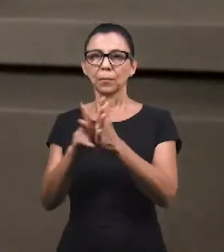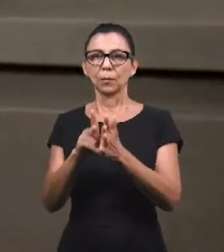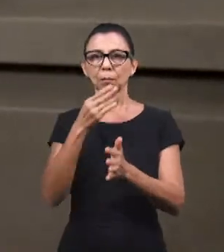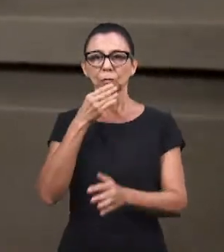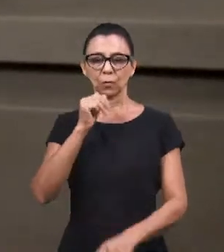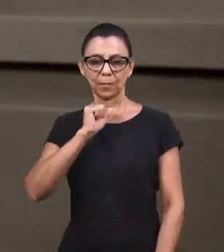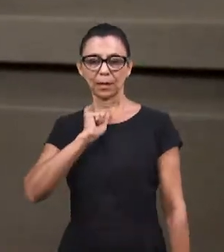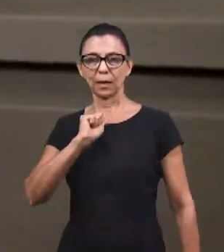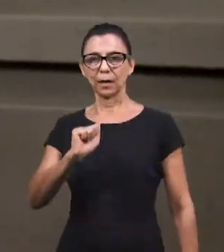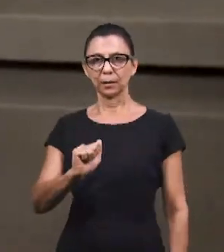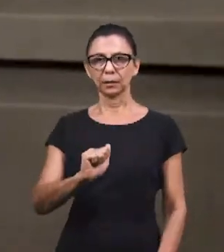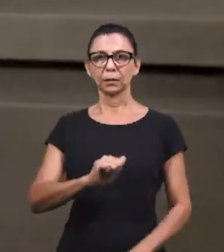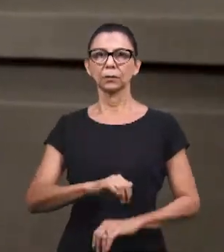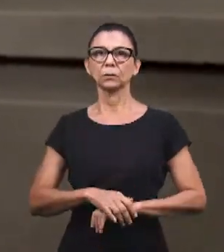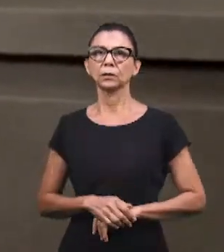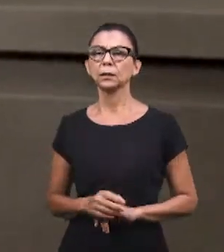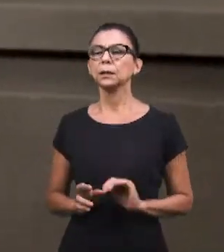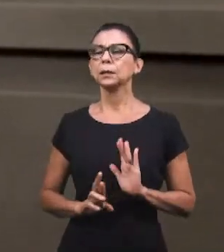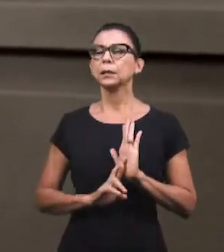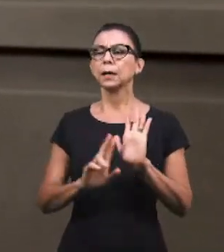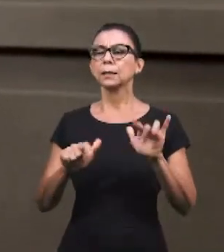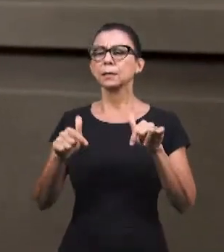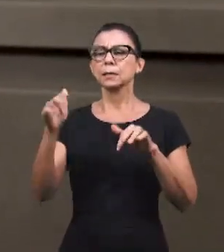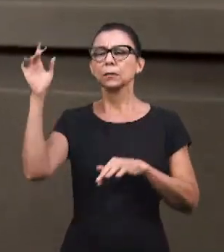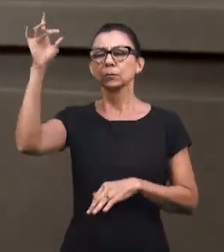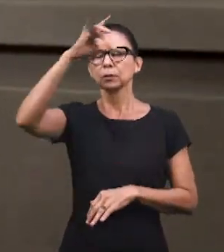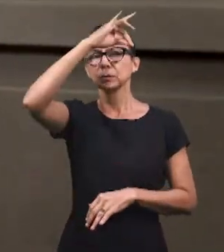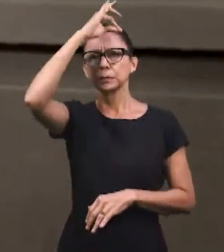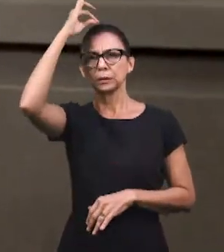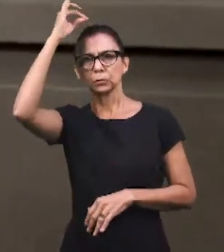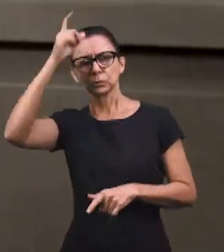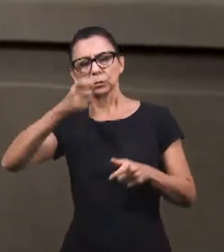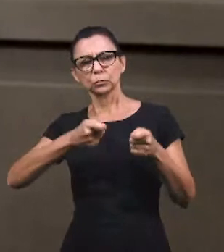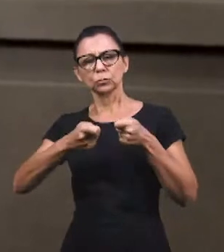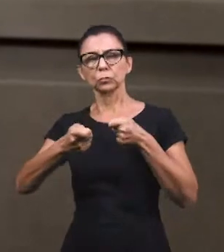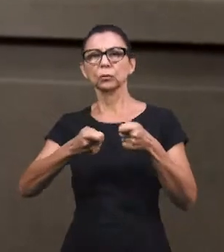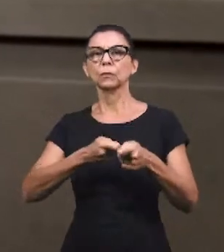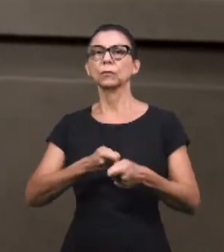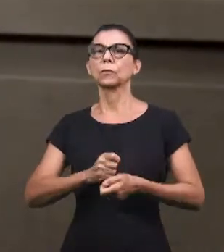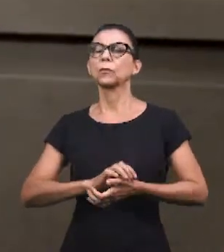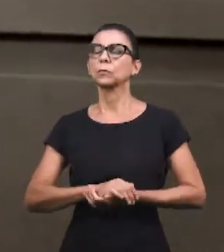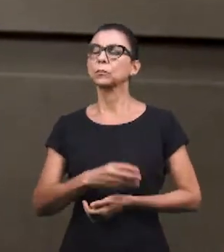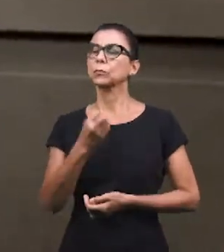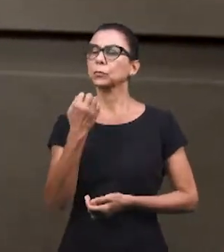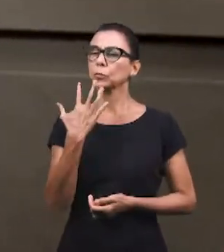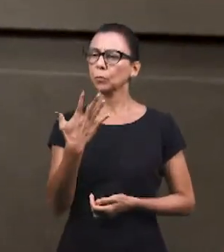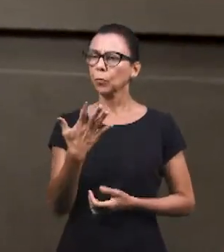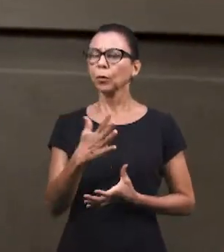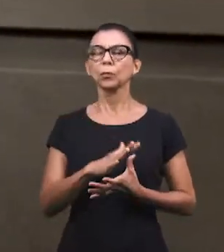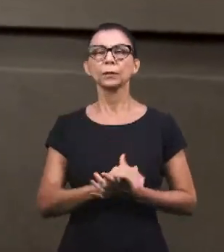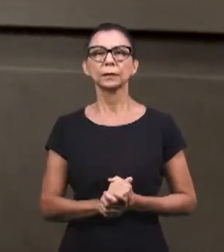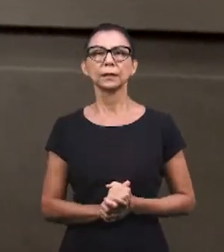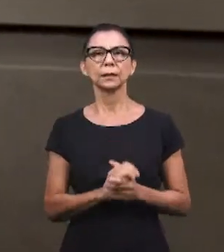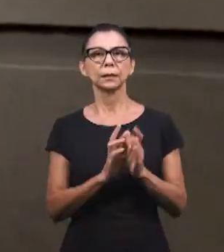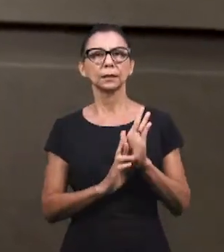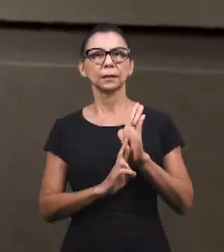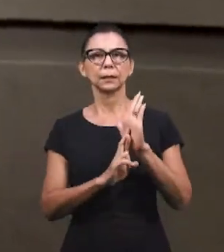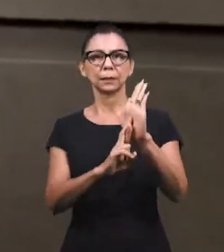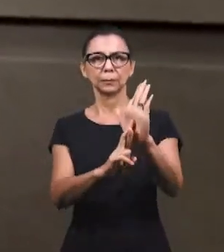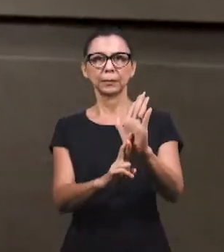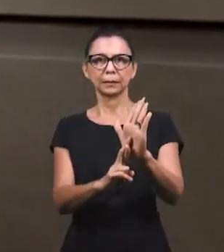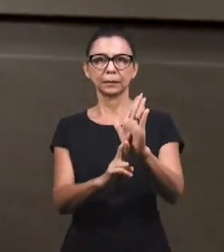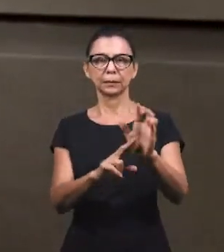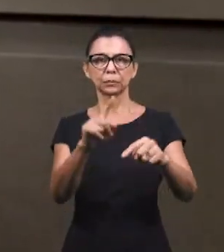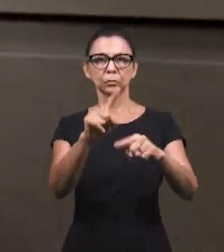Espírito Santo, mas, acima de tudo, o governo do Espírito Santo, muito bem simbolizado ali nos elementos que estavam dentro